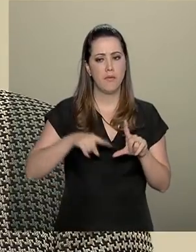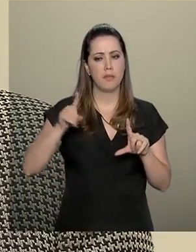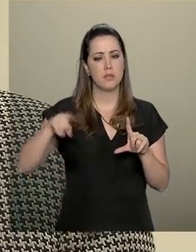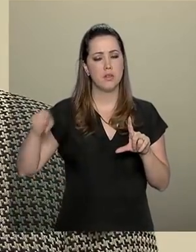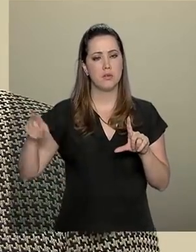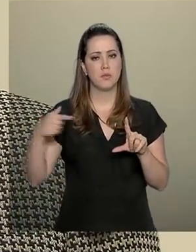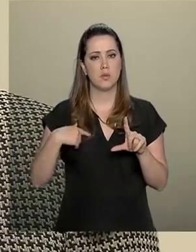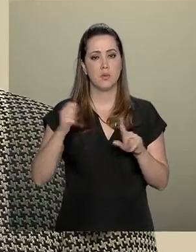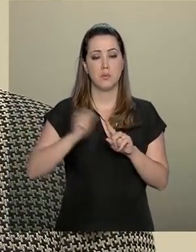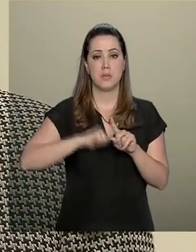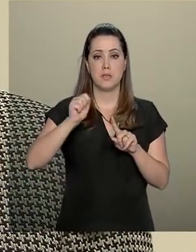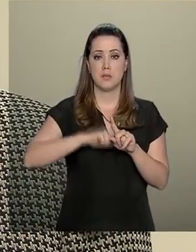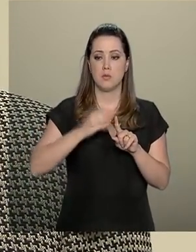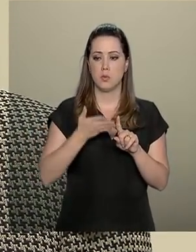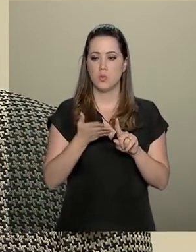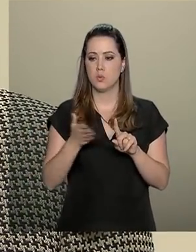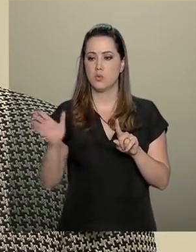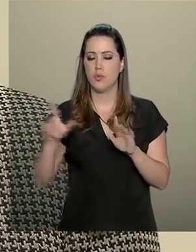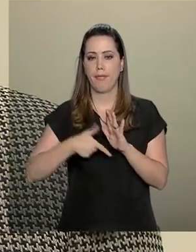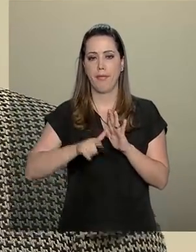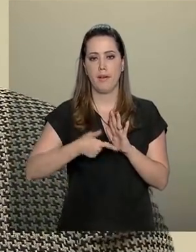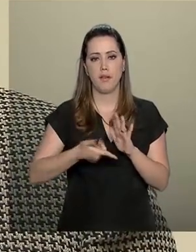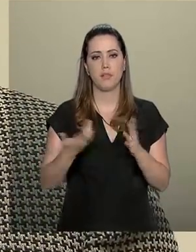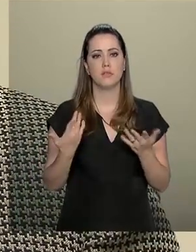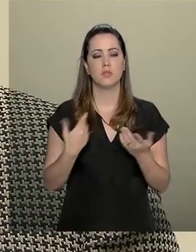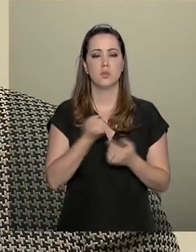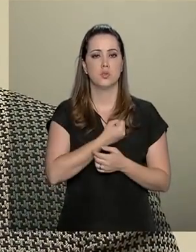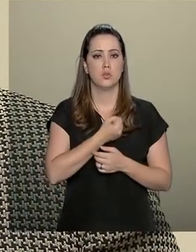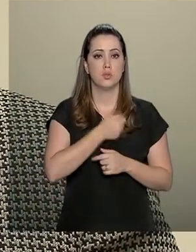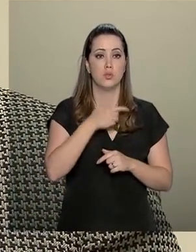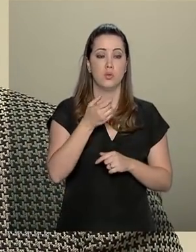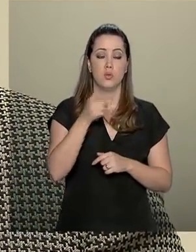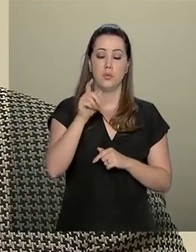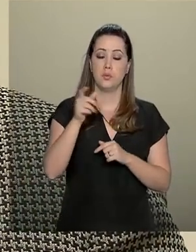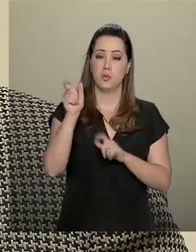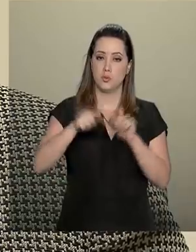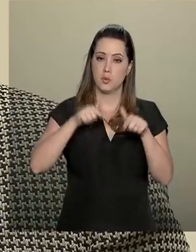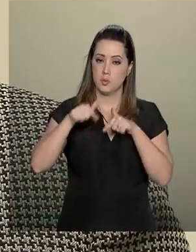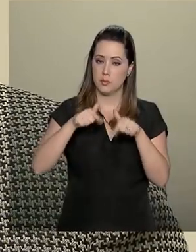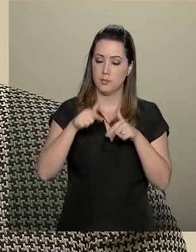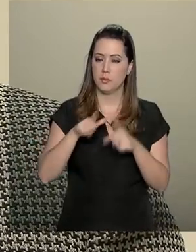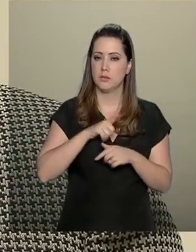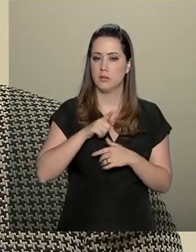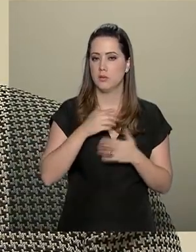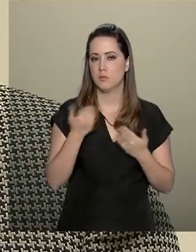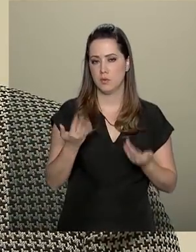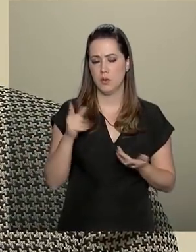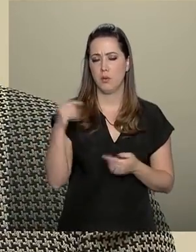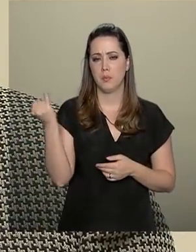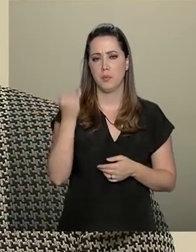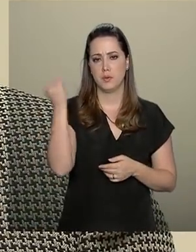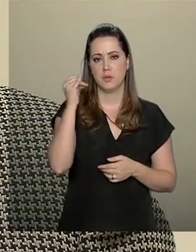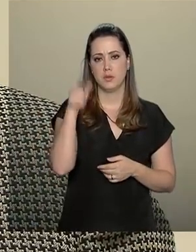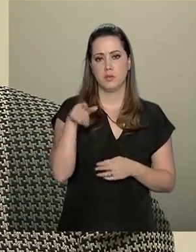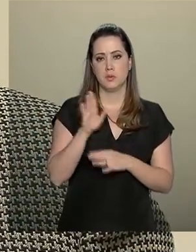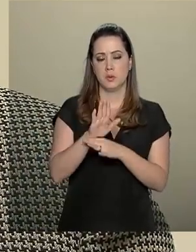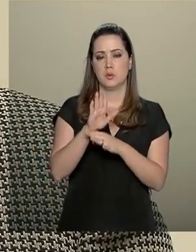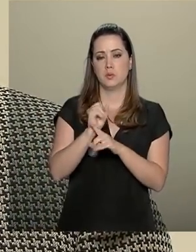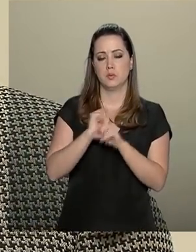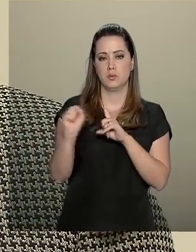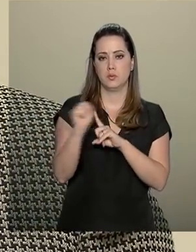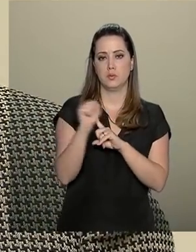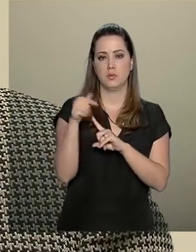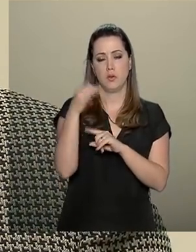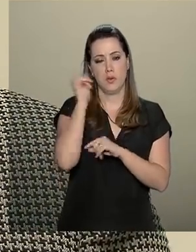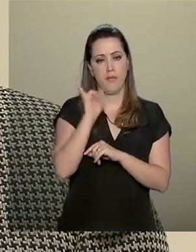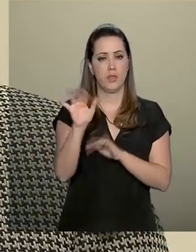meses, do período de atraso e do número de empregados que essa empresa pode ter. Então, é conveniente, colaborando com a sociedade